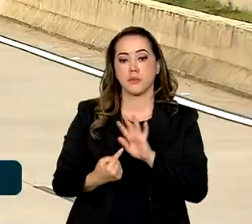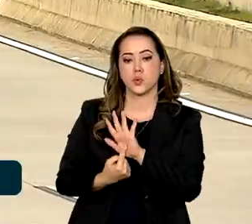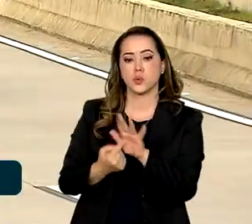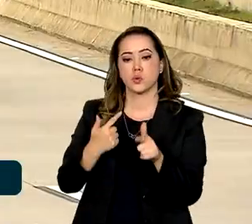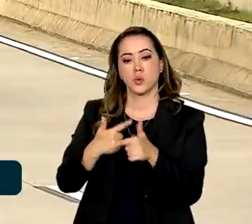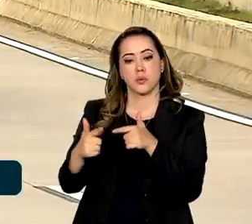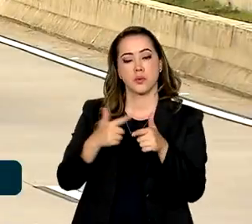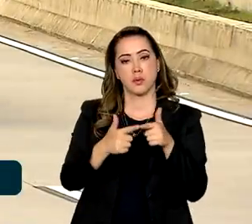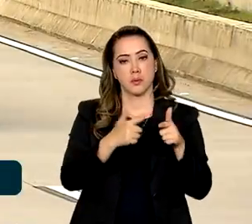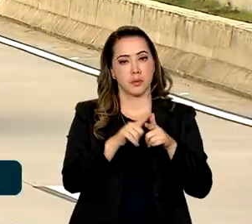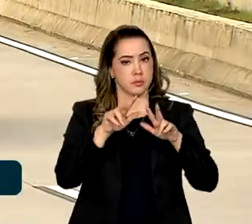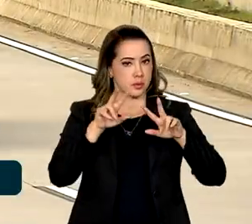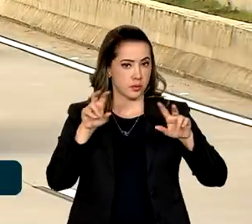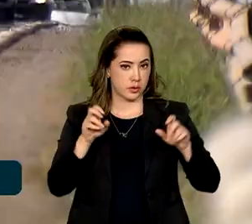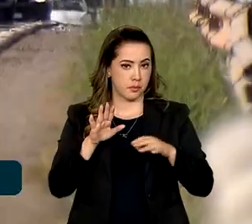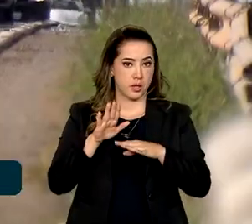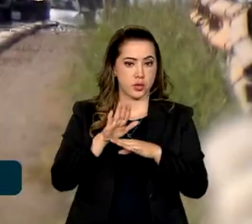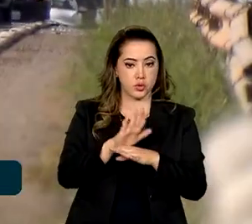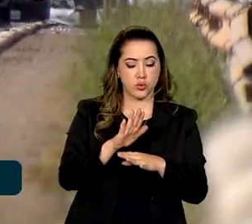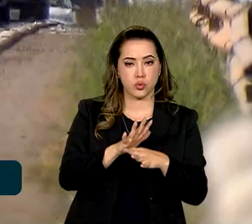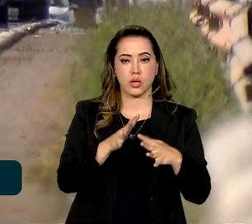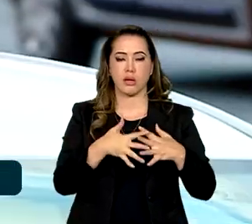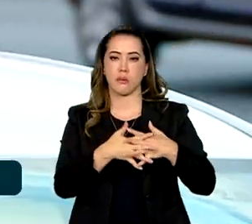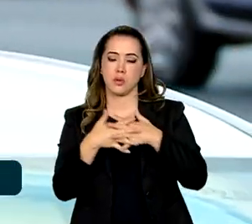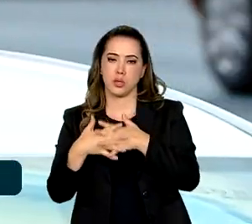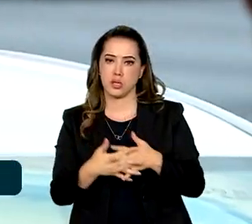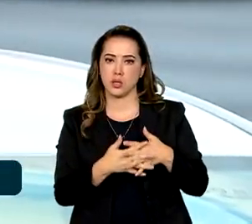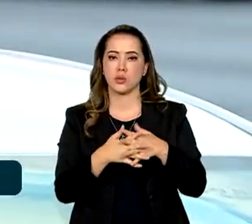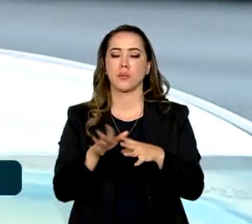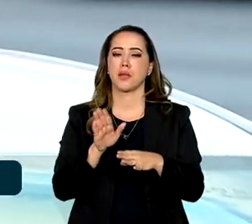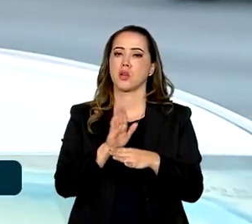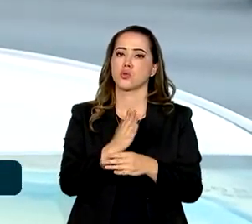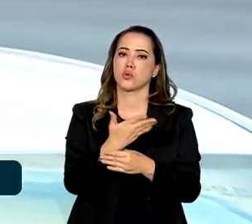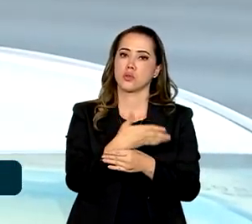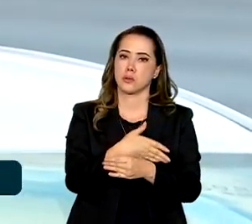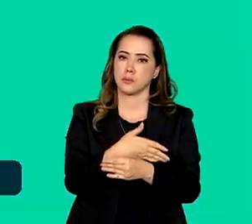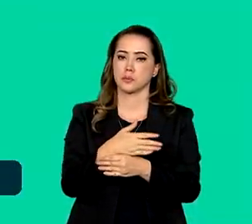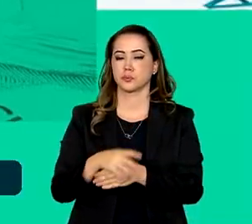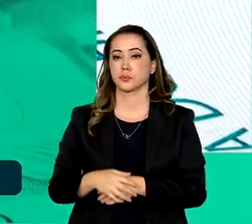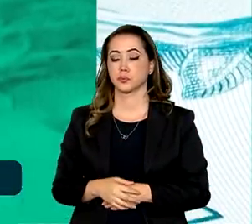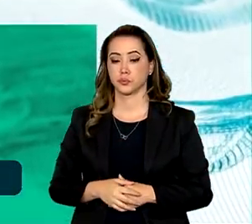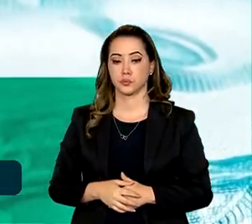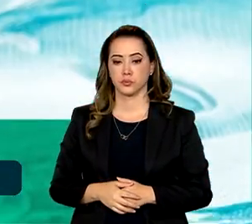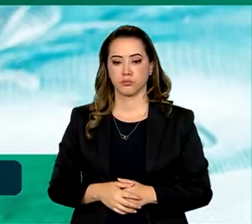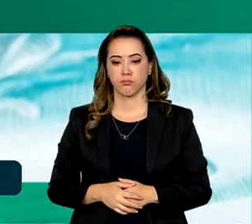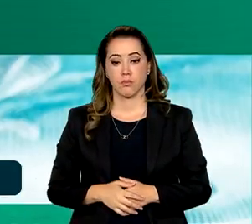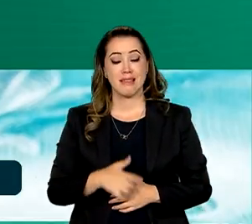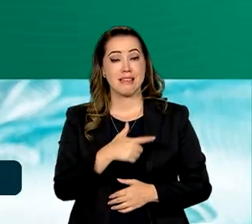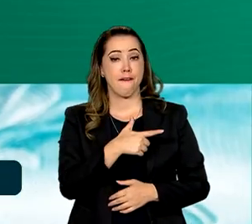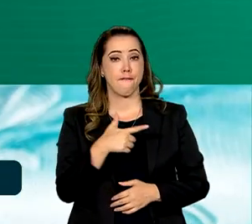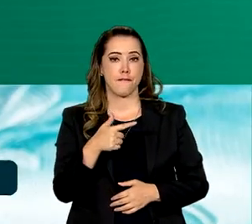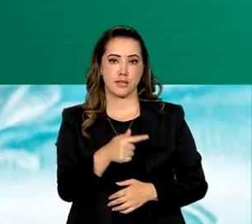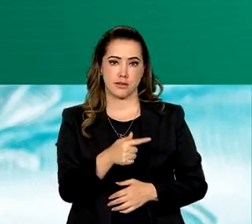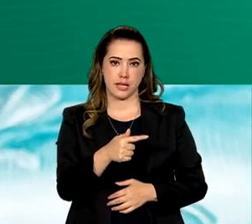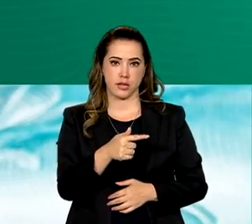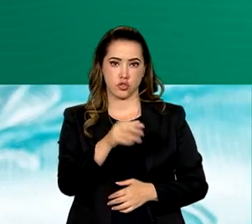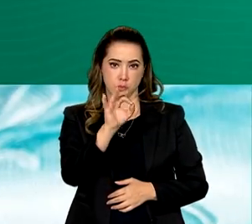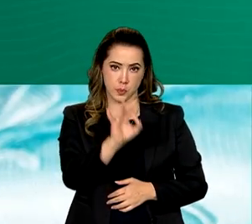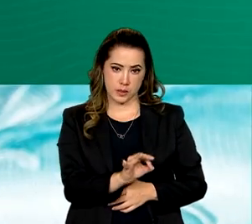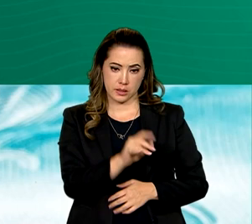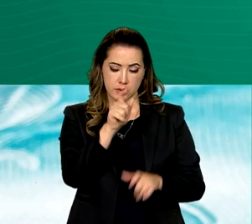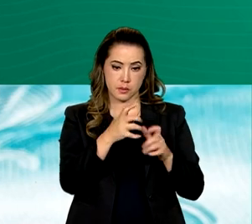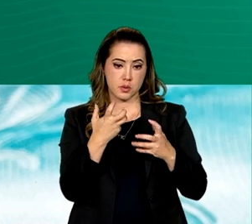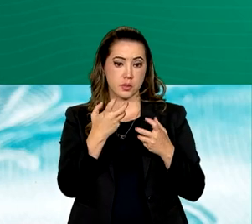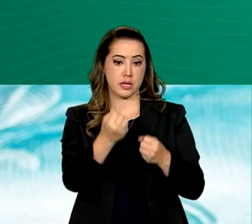problemas relativos ao auxílio caminhoneiro e ao auxílio taxista. 27% dos caminhoneiros que